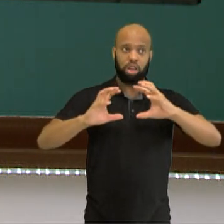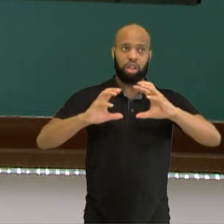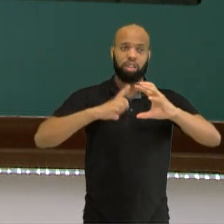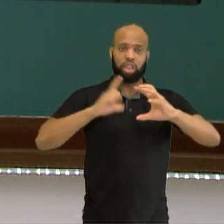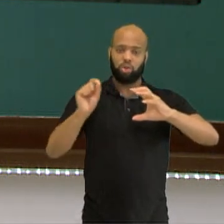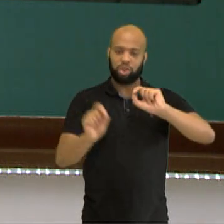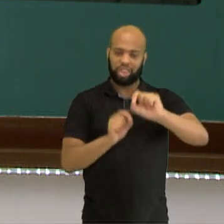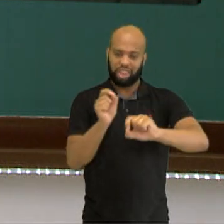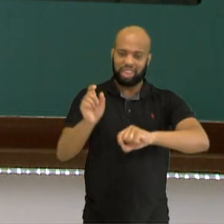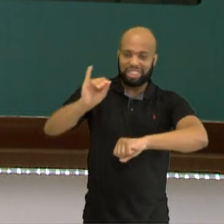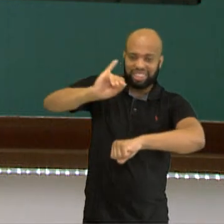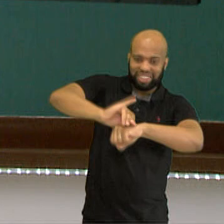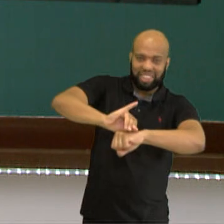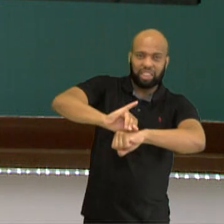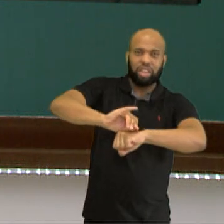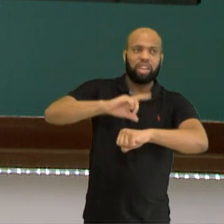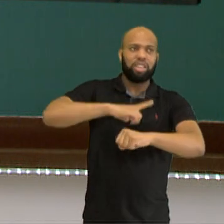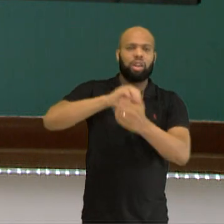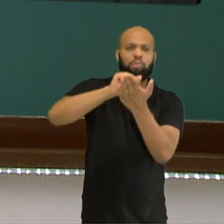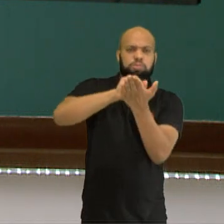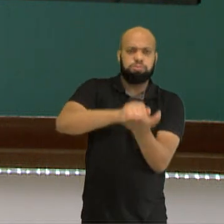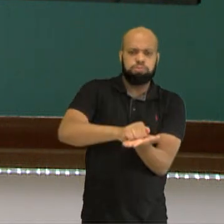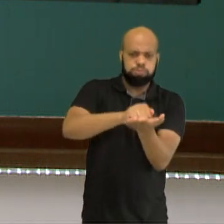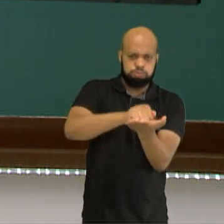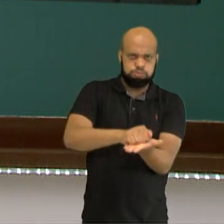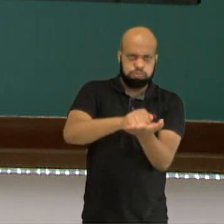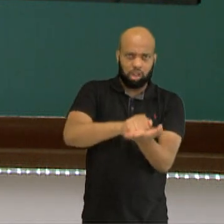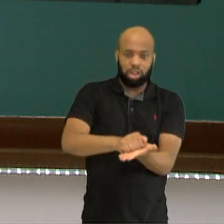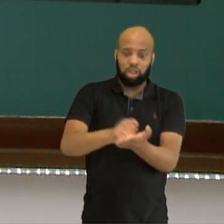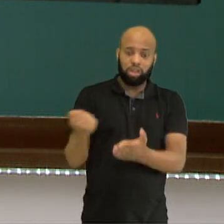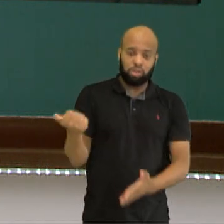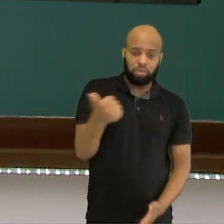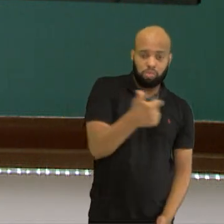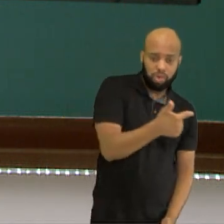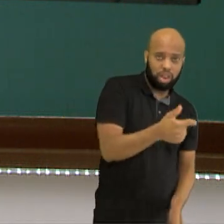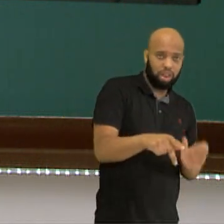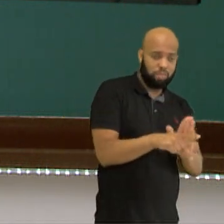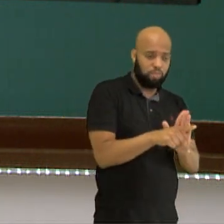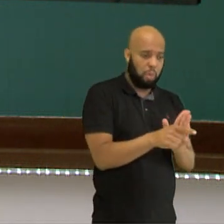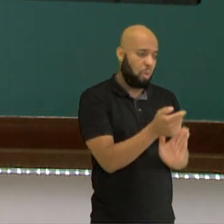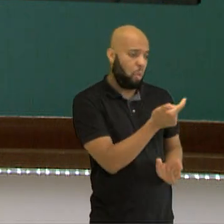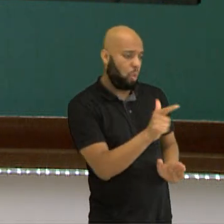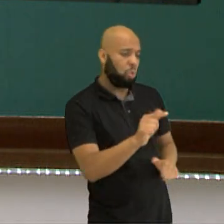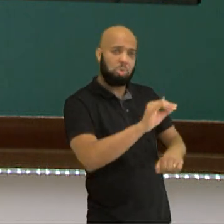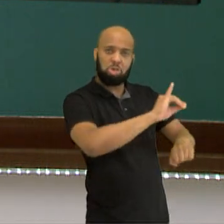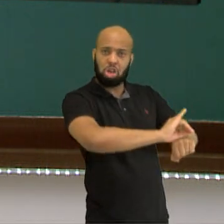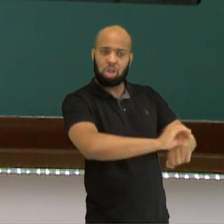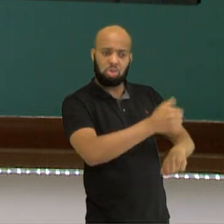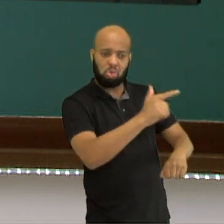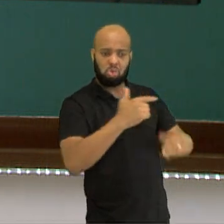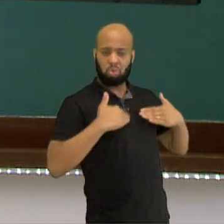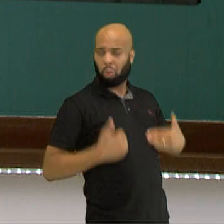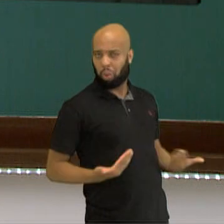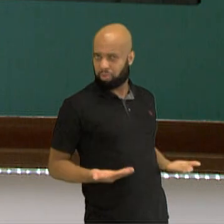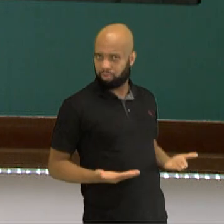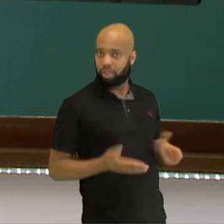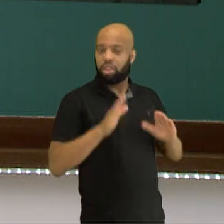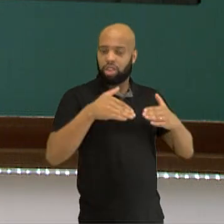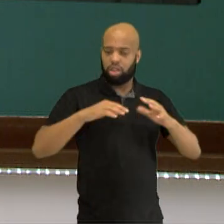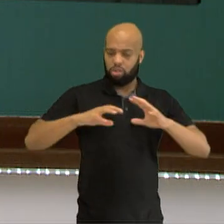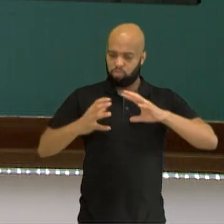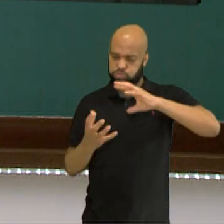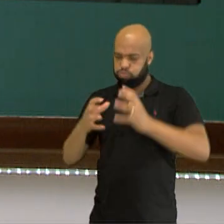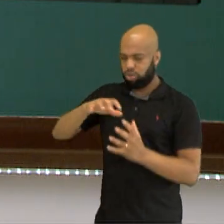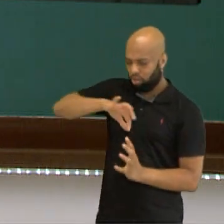um centro. A massa do nosso planeta é muito maior que a massa dos corpos, ou seja, nosso planeta é muito